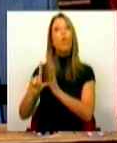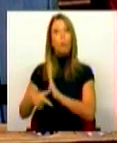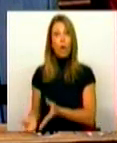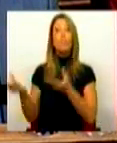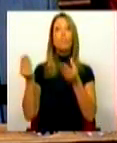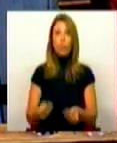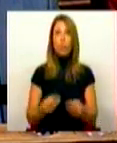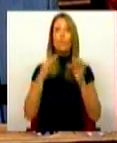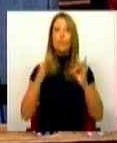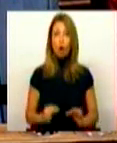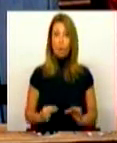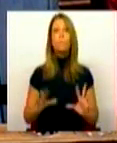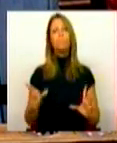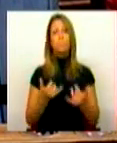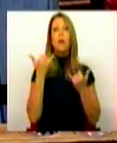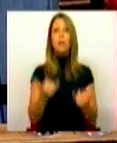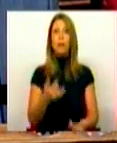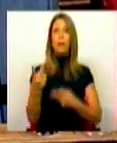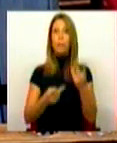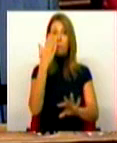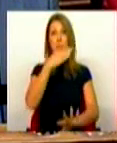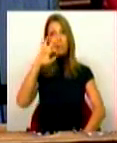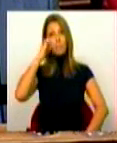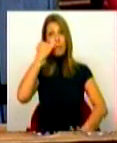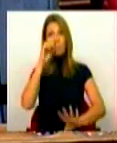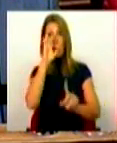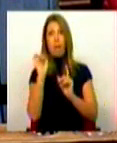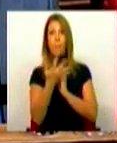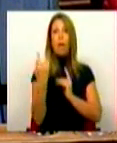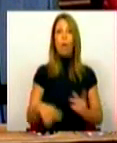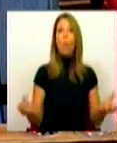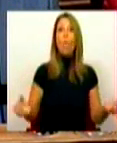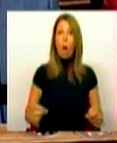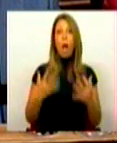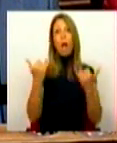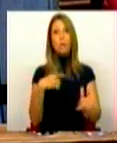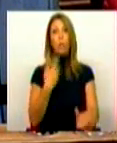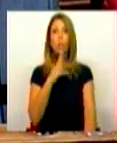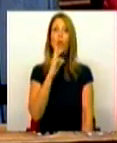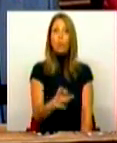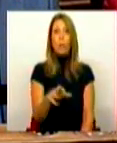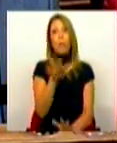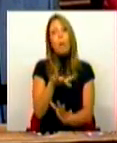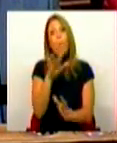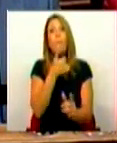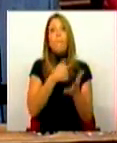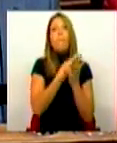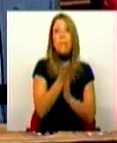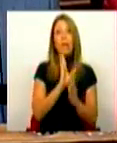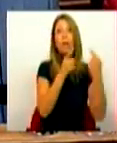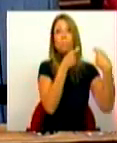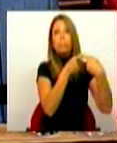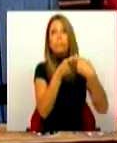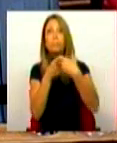submetido à avaliação ambiental e aí poderemos responder quais são as medidas que têm que ser tomadas em cada caso concreto para permitir